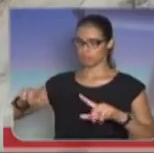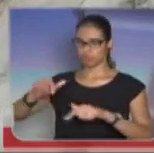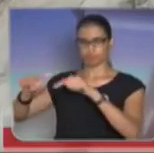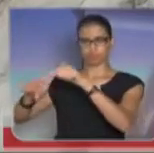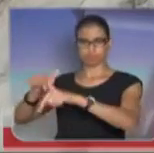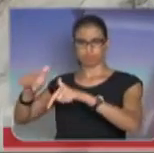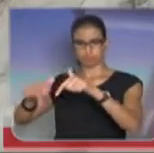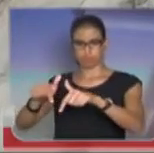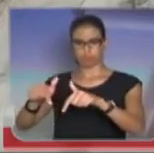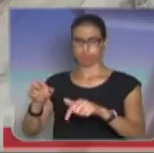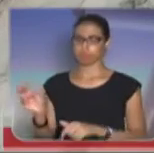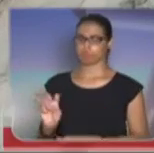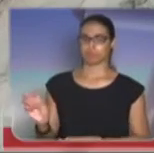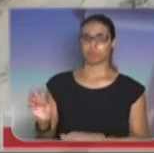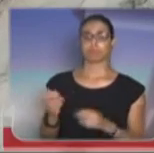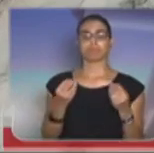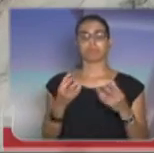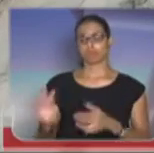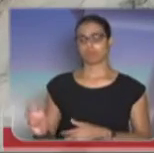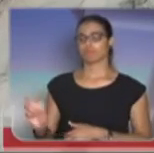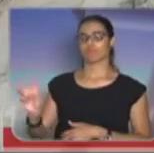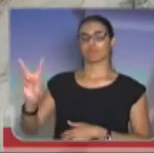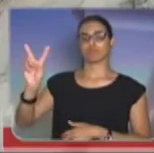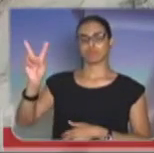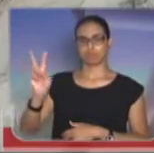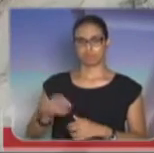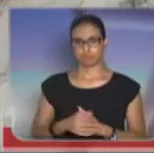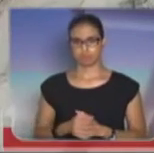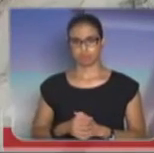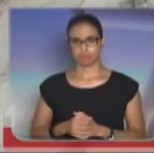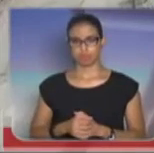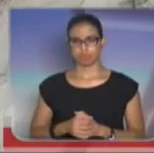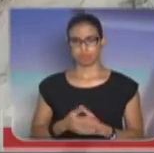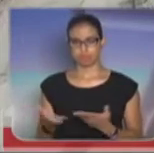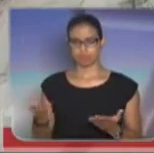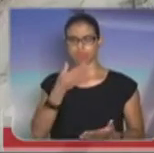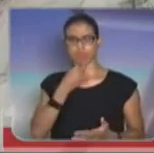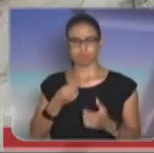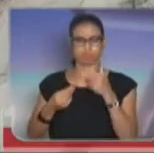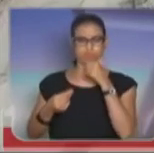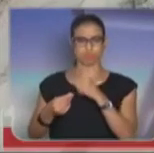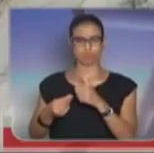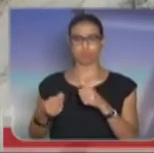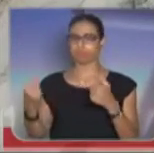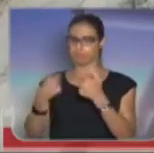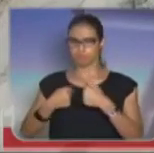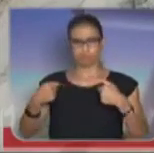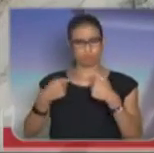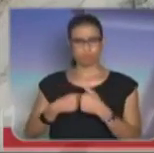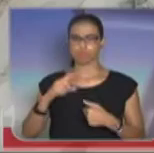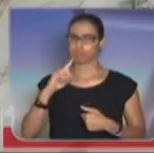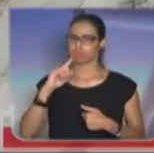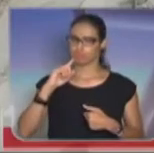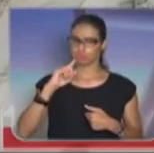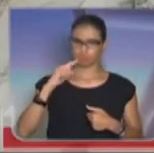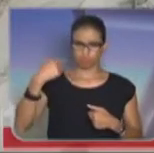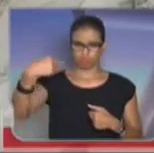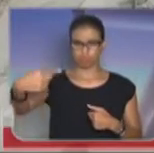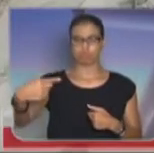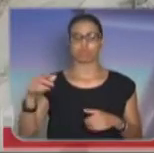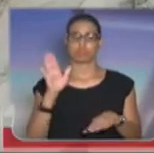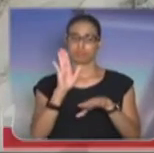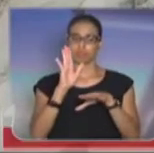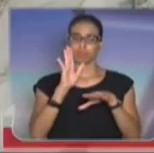para que valorize esses homens e mulheres que lutam diuturnamente pela